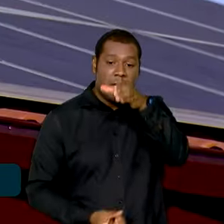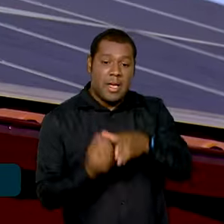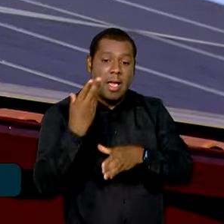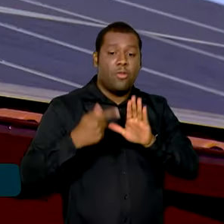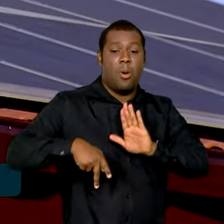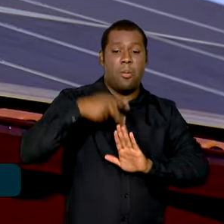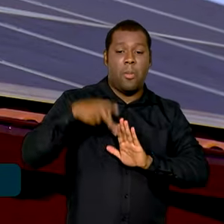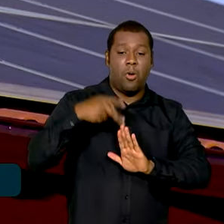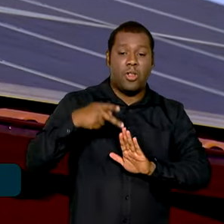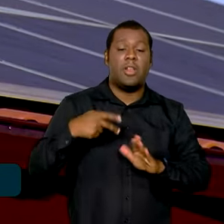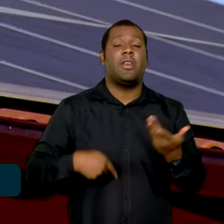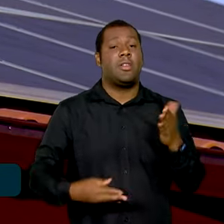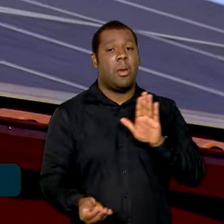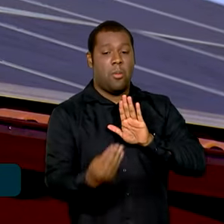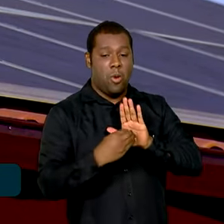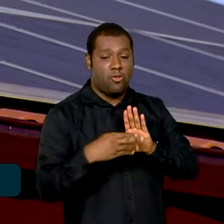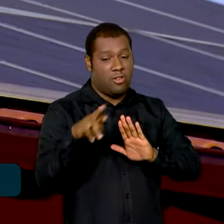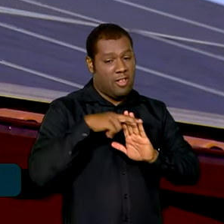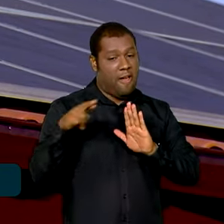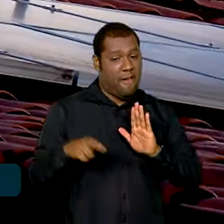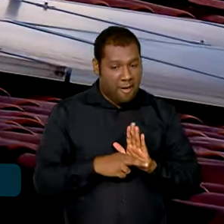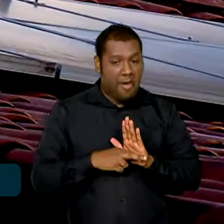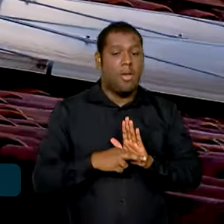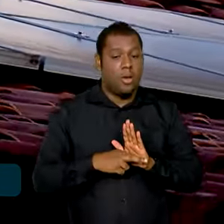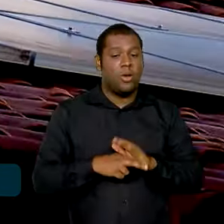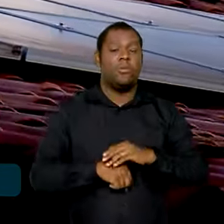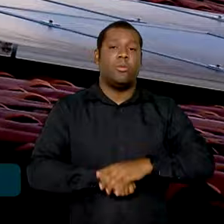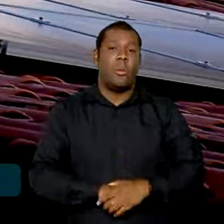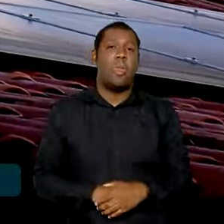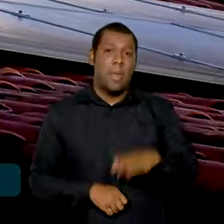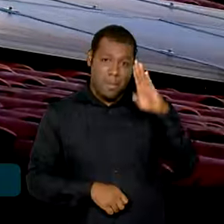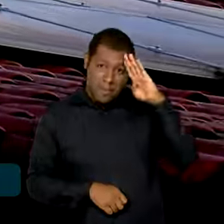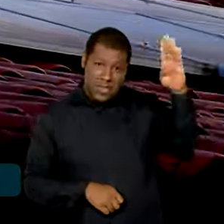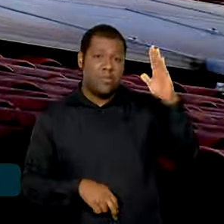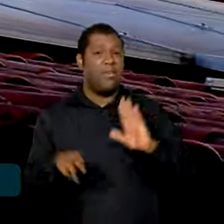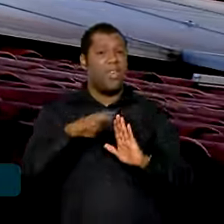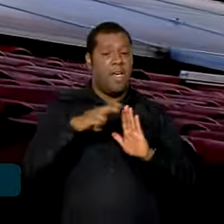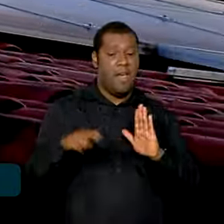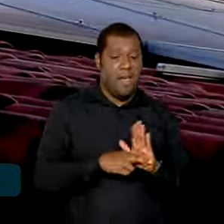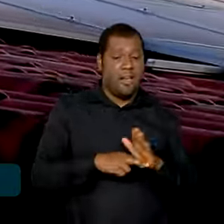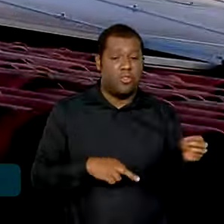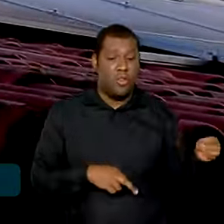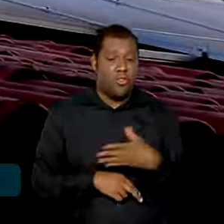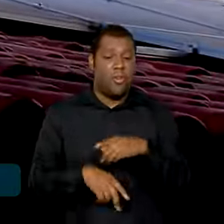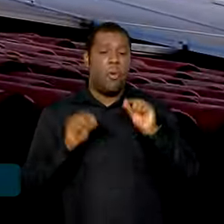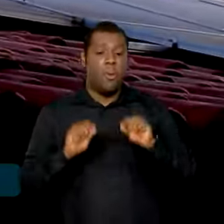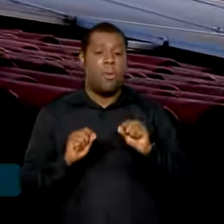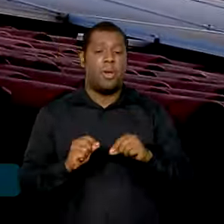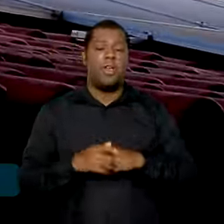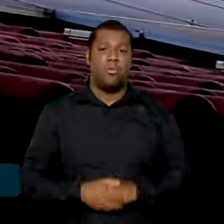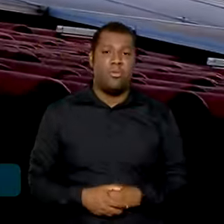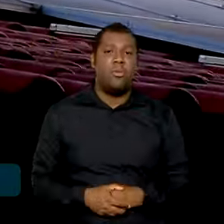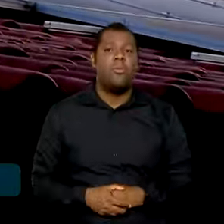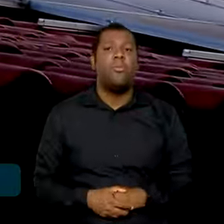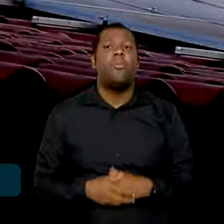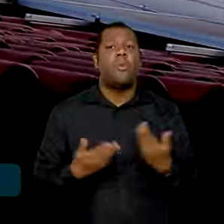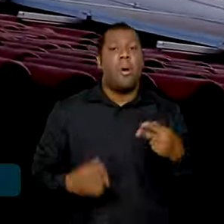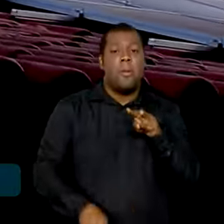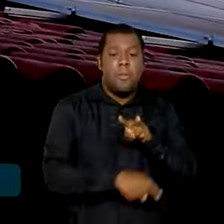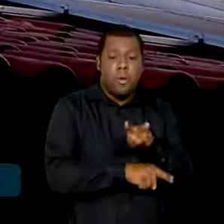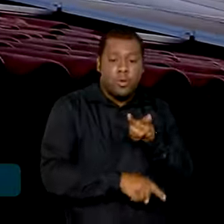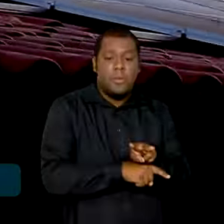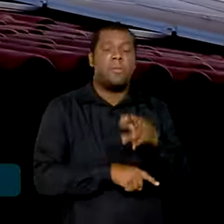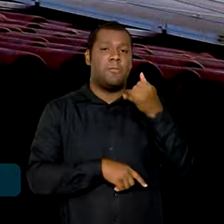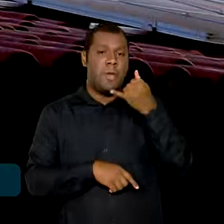que aprimora a regulamentação existente. A principal inovação é a introdução de novos requisitos de proteção